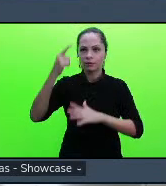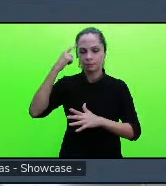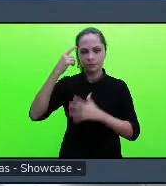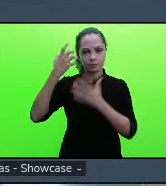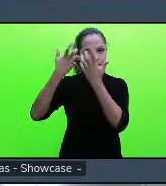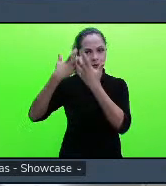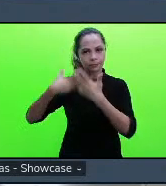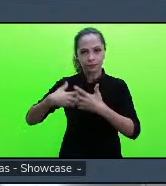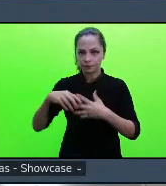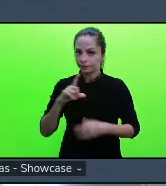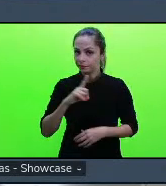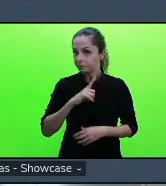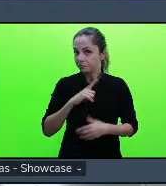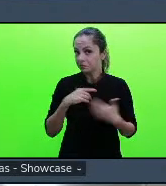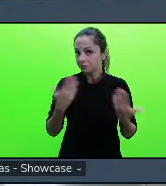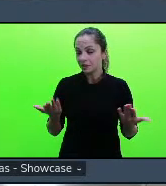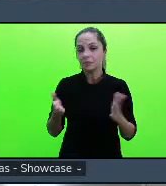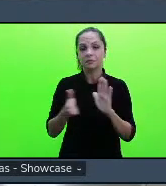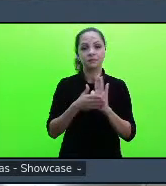talvez futuras